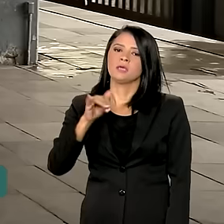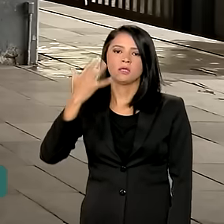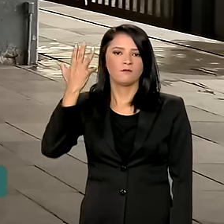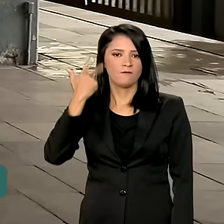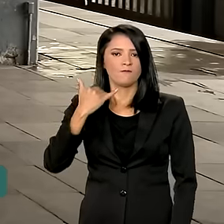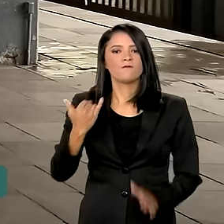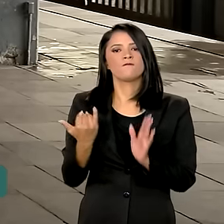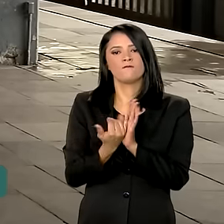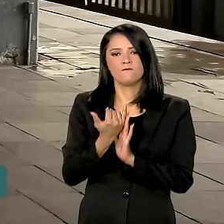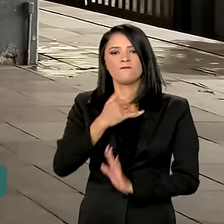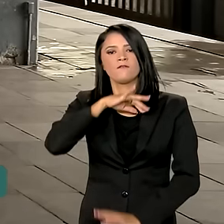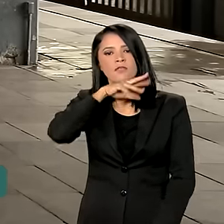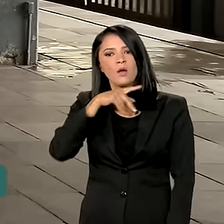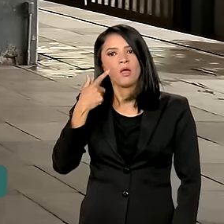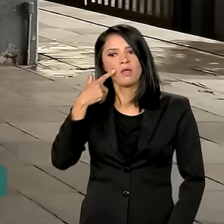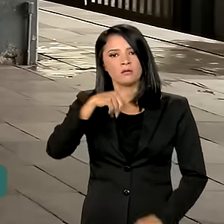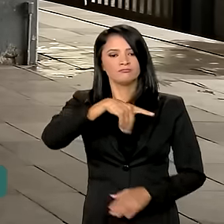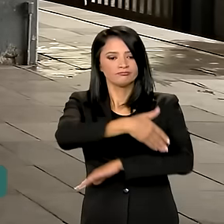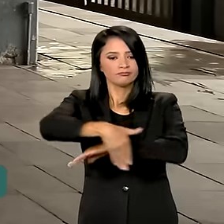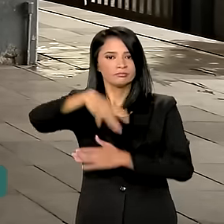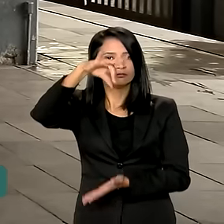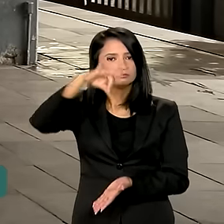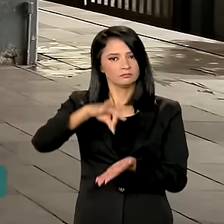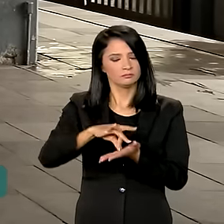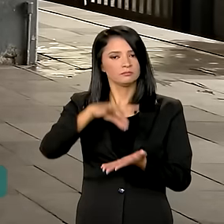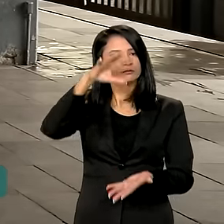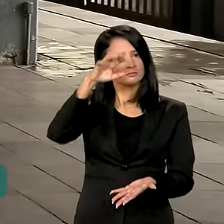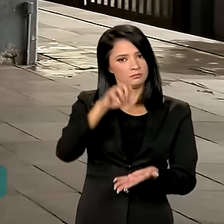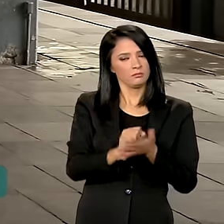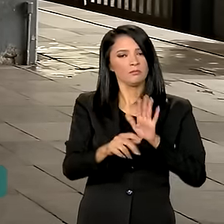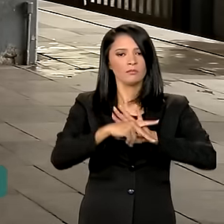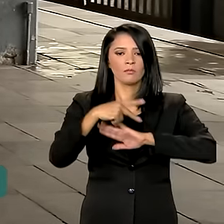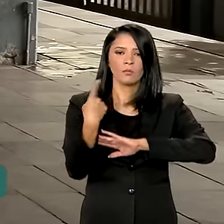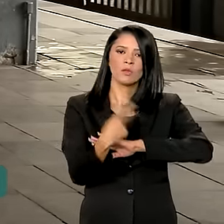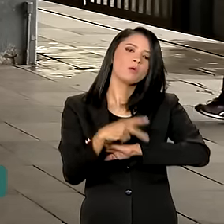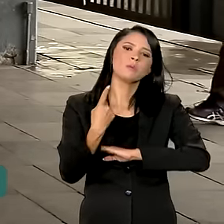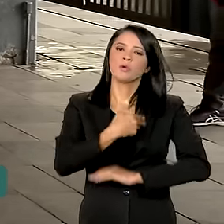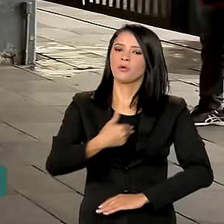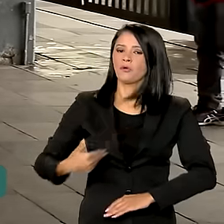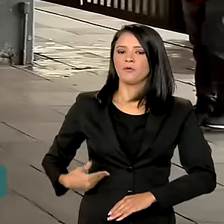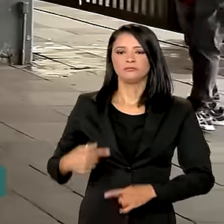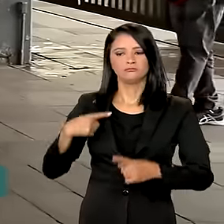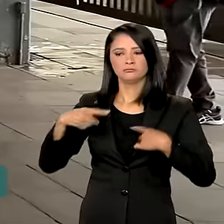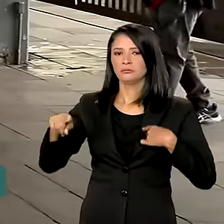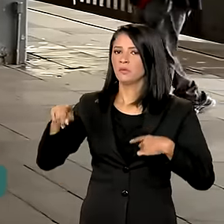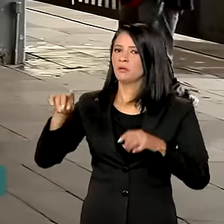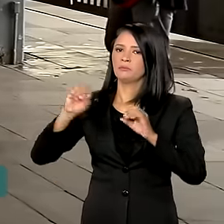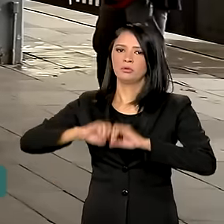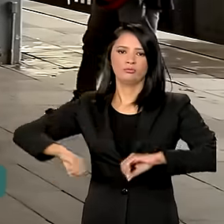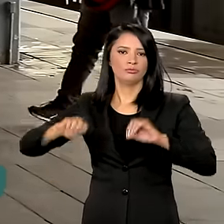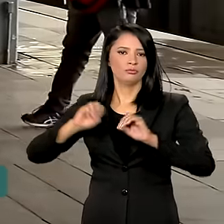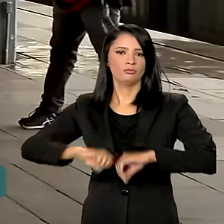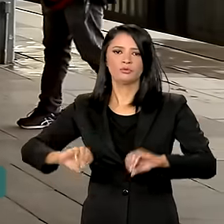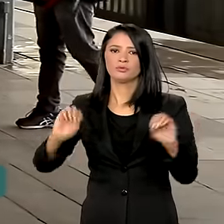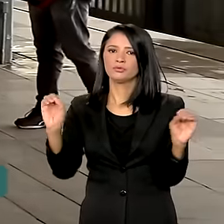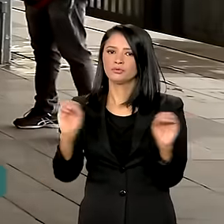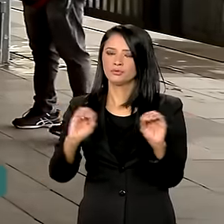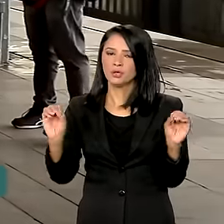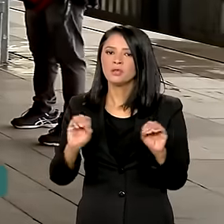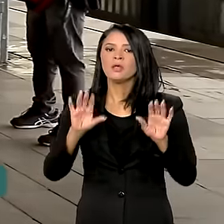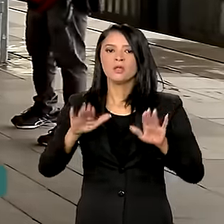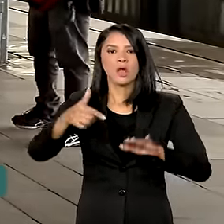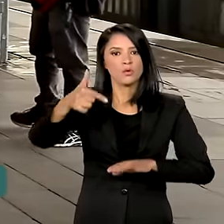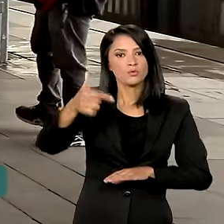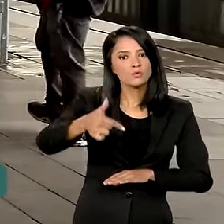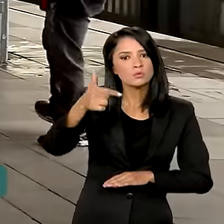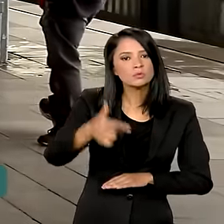endereço oficial da pessoa que está cadastrado nesses órgãos oficiais do governo não foi afetado pelas enchentes. Já o